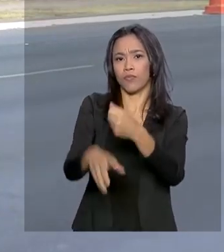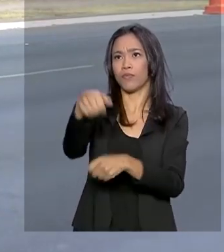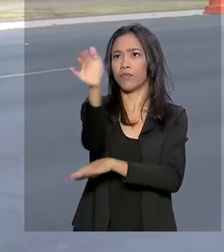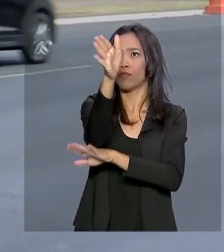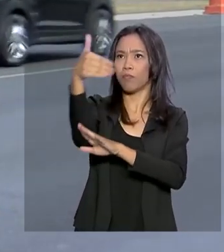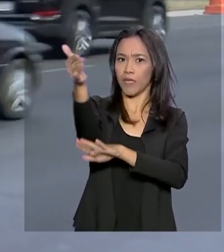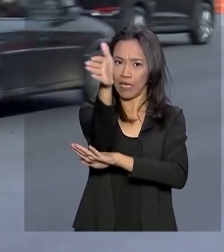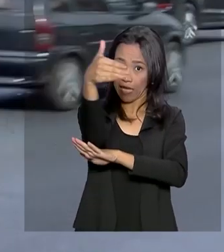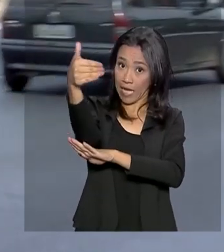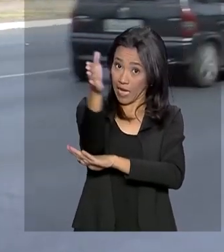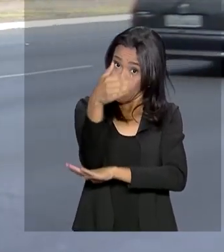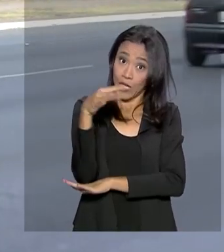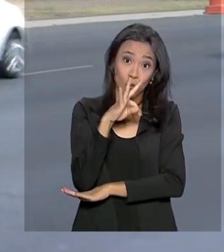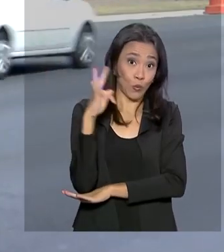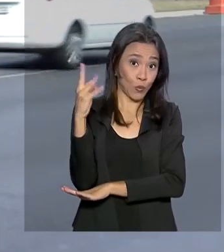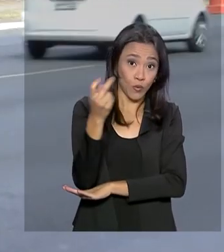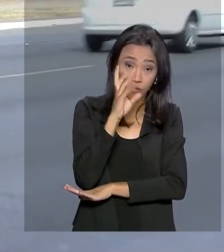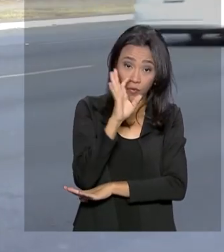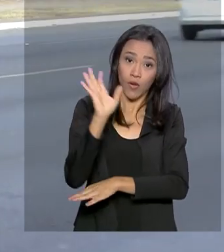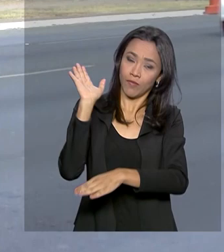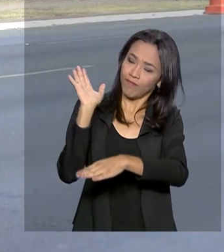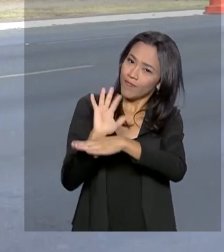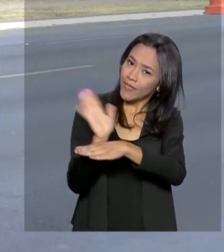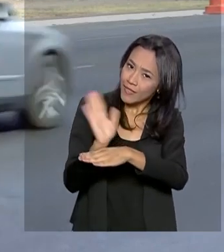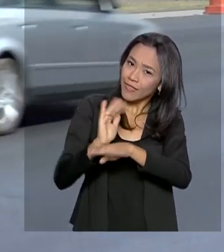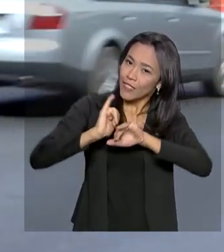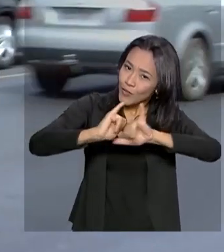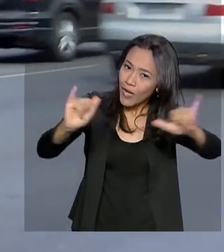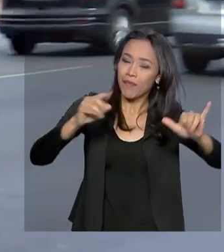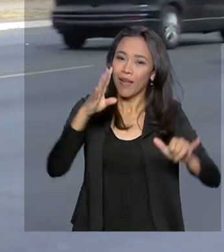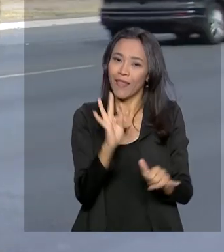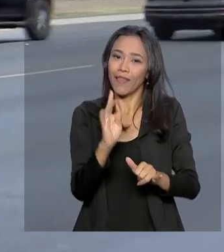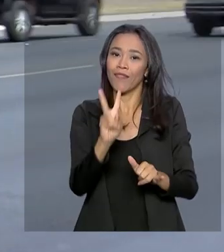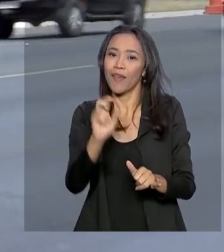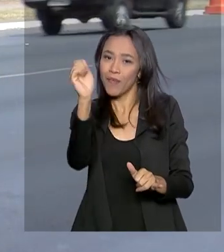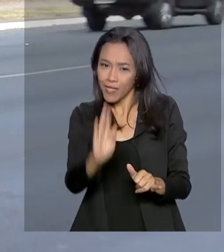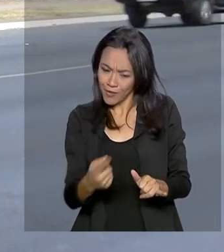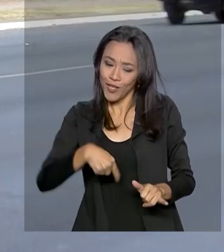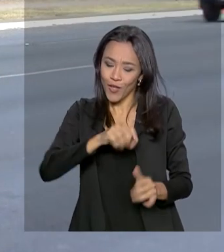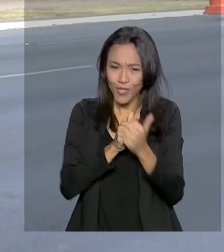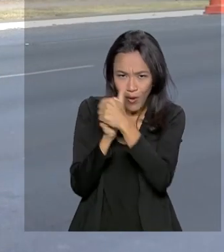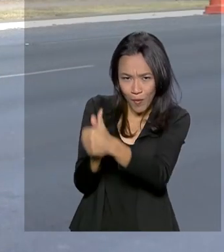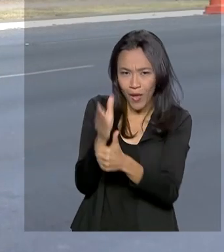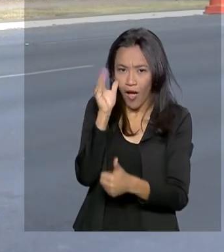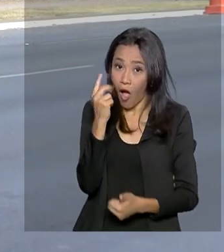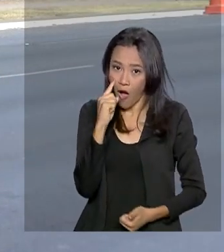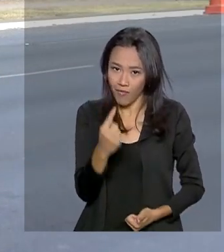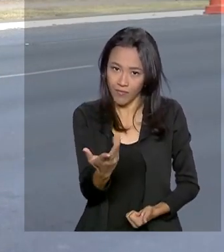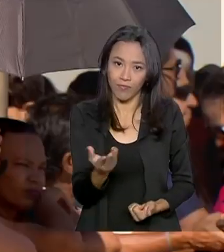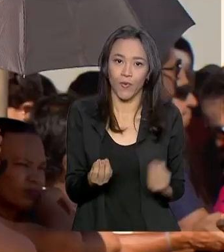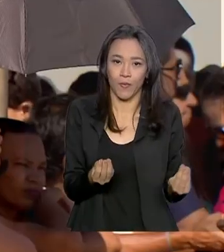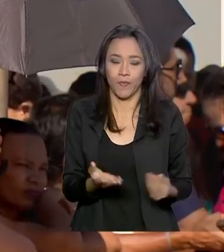transmissão foi feita toda ao vivo pela TV Brasil e a gente também acompanhou. Veja como foi.